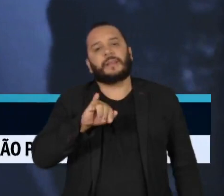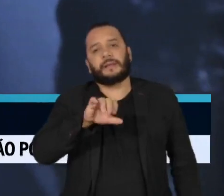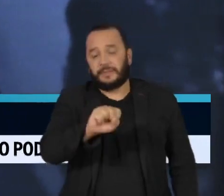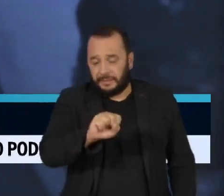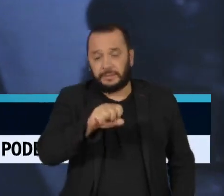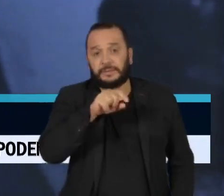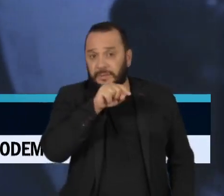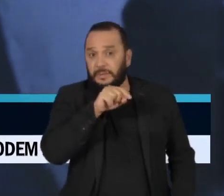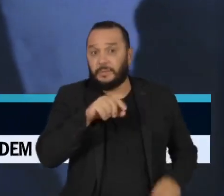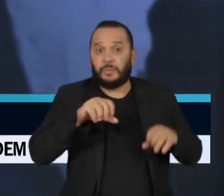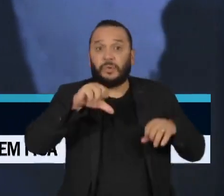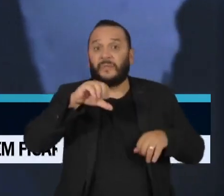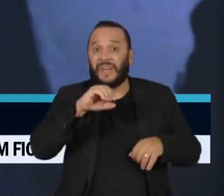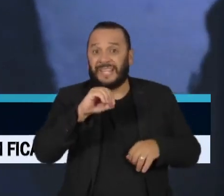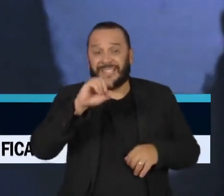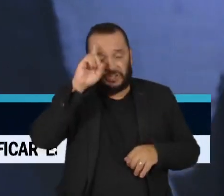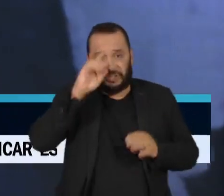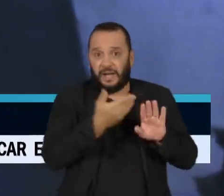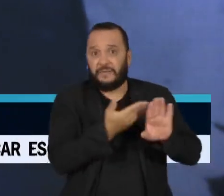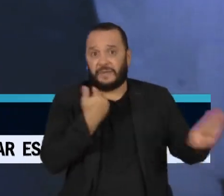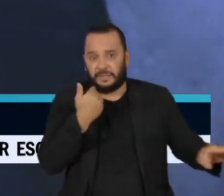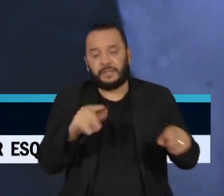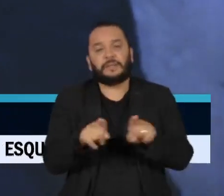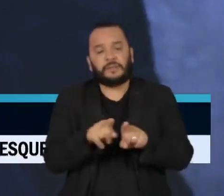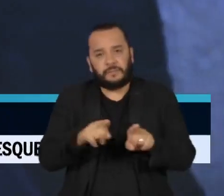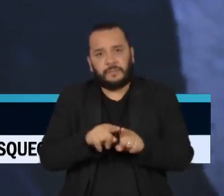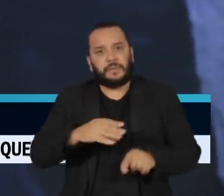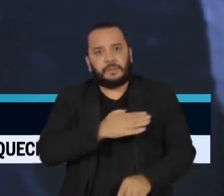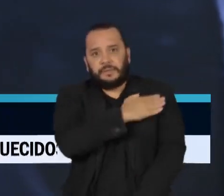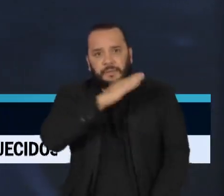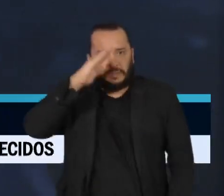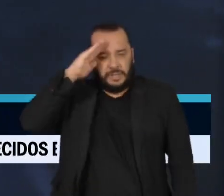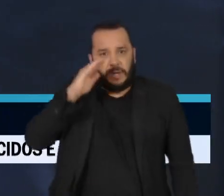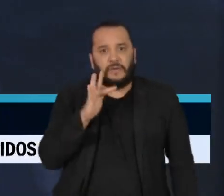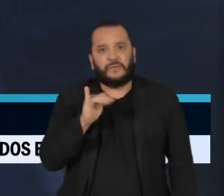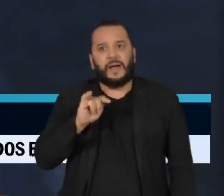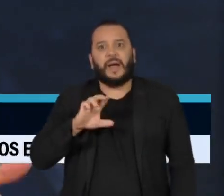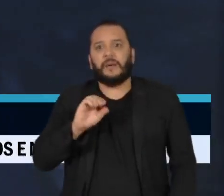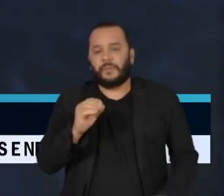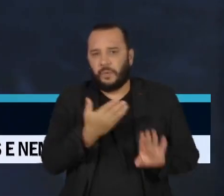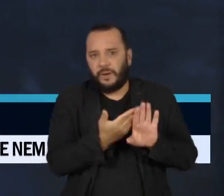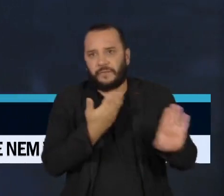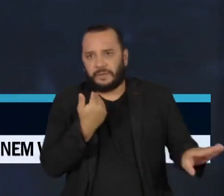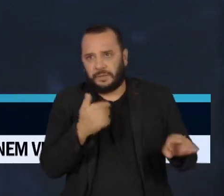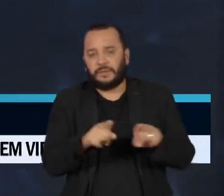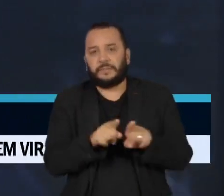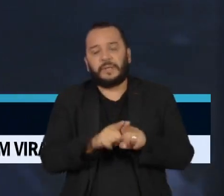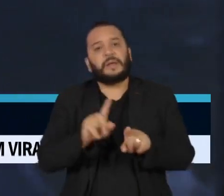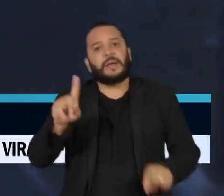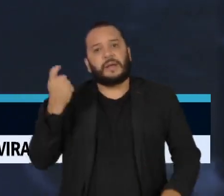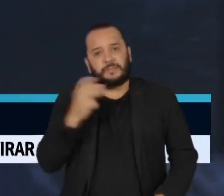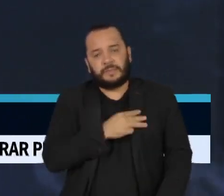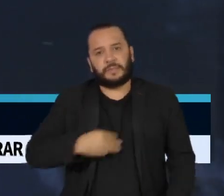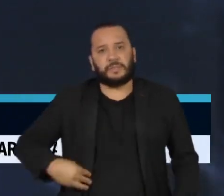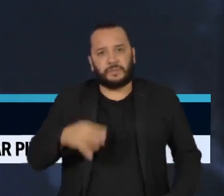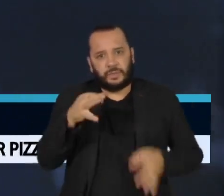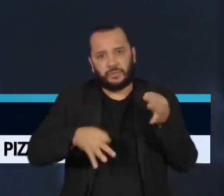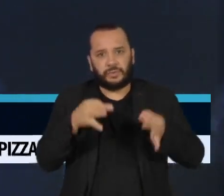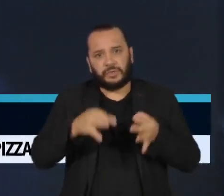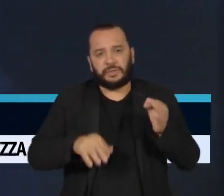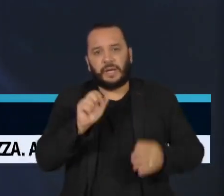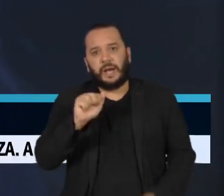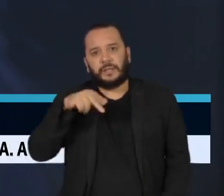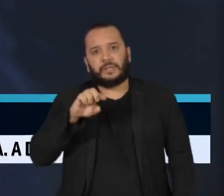Militar do Distrito Federal, Fábio Augusto Vieira, e do ex-secretário de Segurança do DF e ex-ministro da Justiça do governo Bolsonaro,